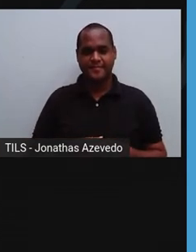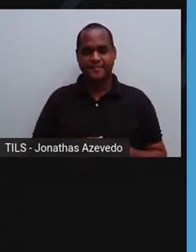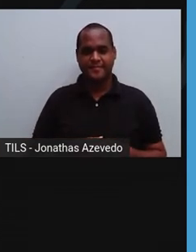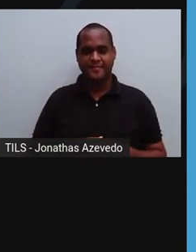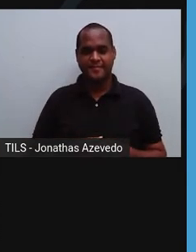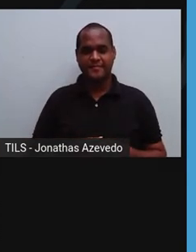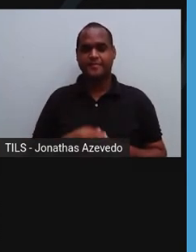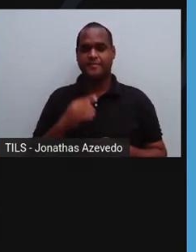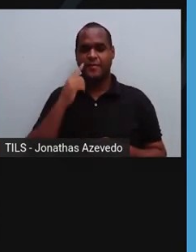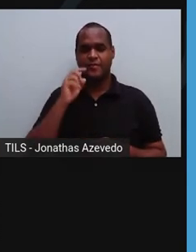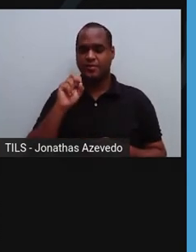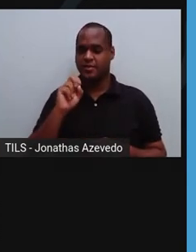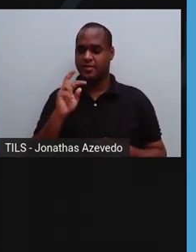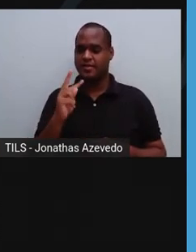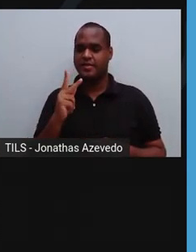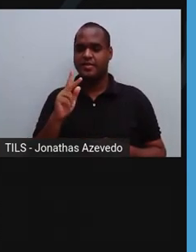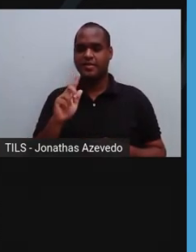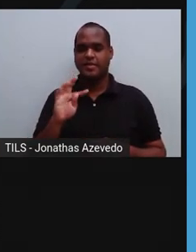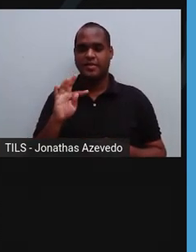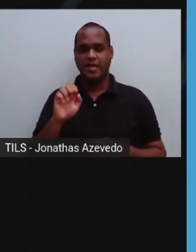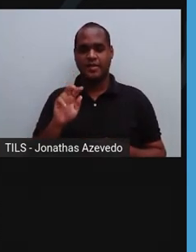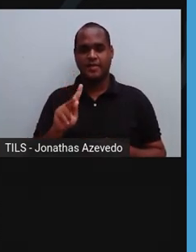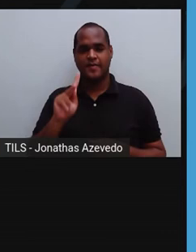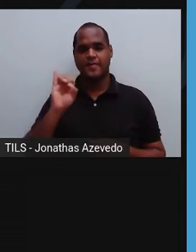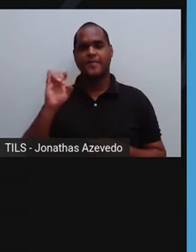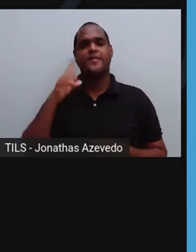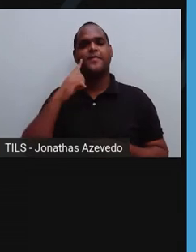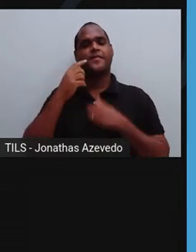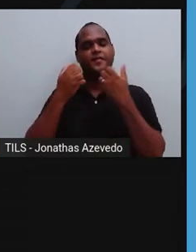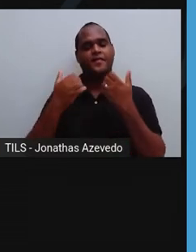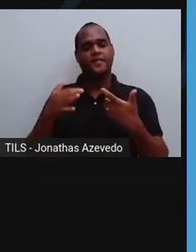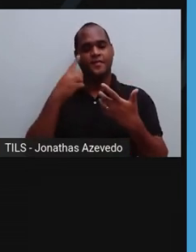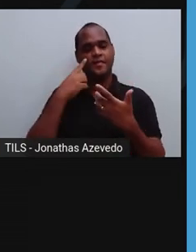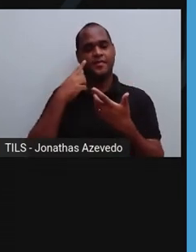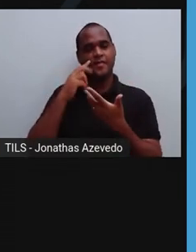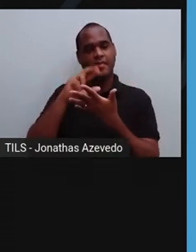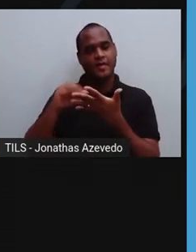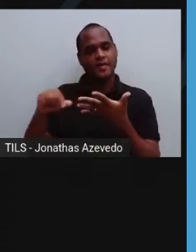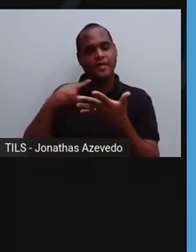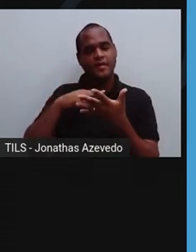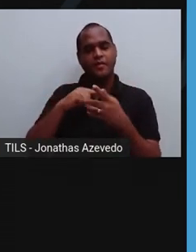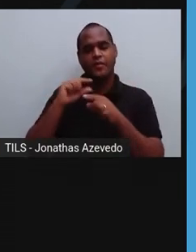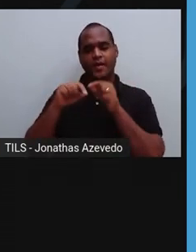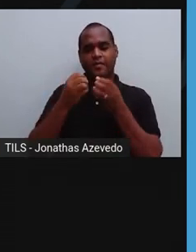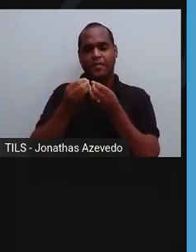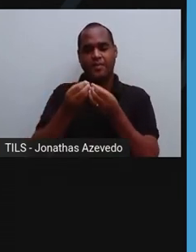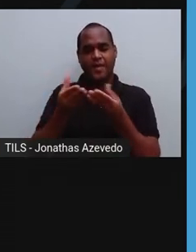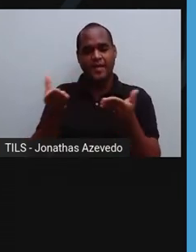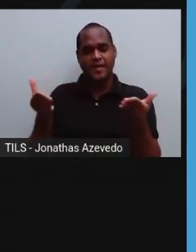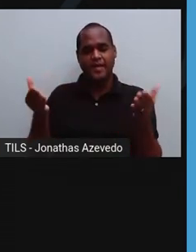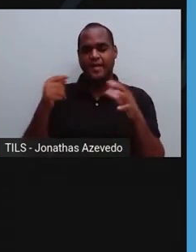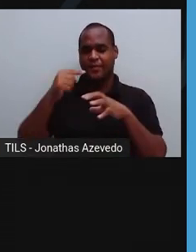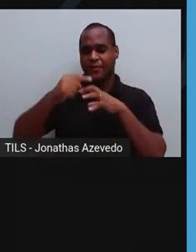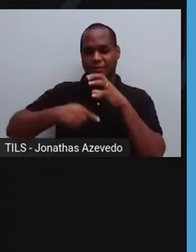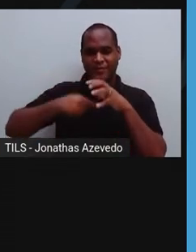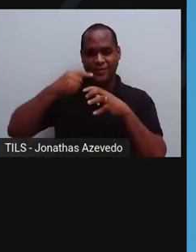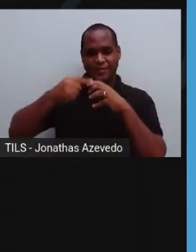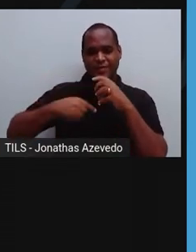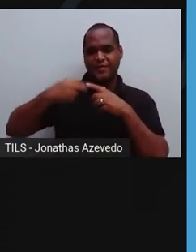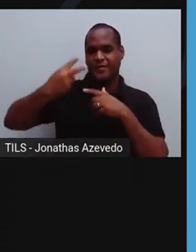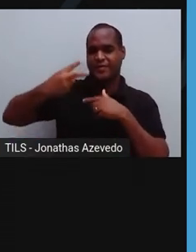Shitake Originário da China, o consumo deste cogumelo se espalhou pelo mundo, fazendo dele o segundo mais